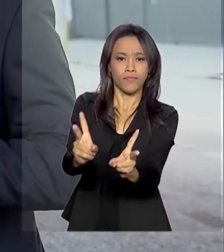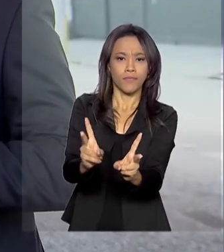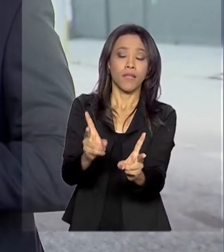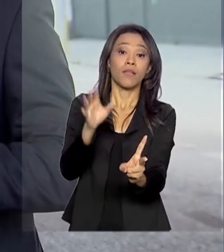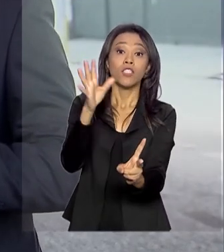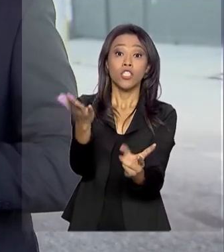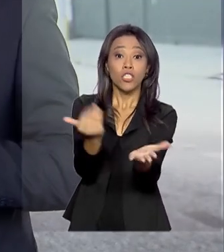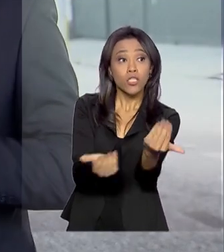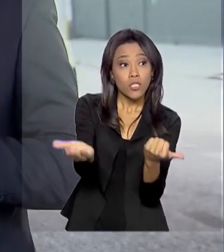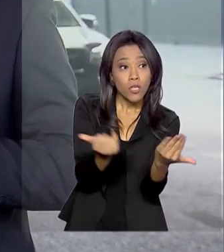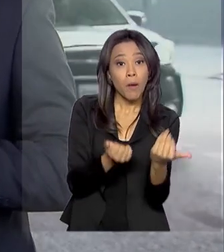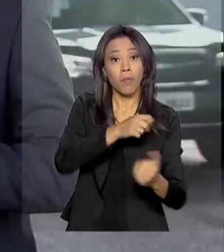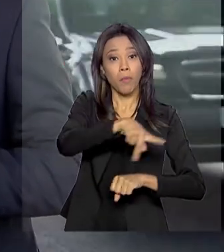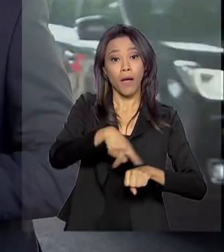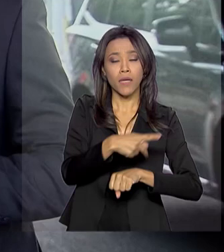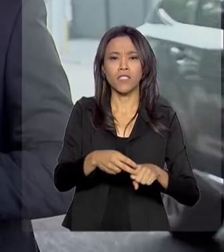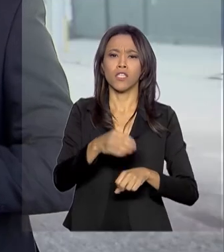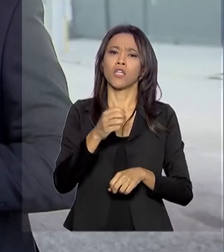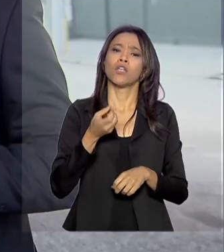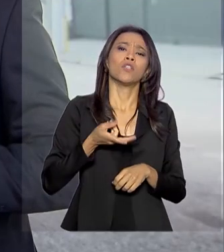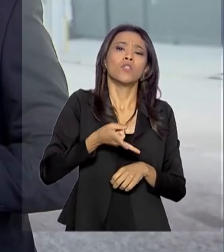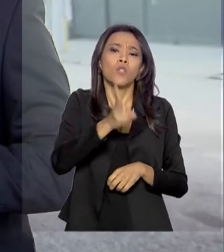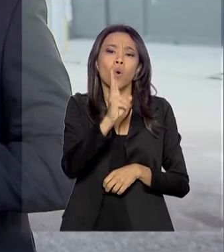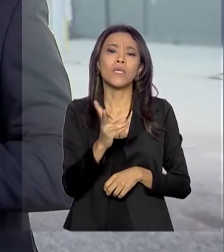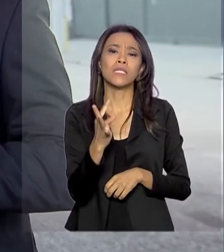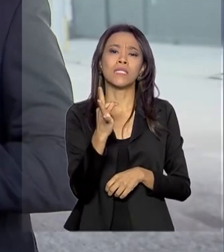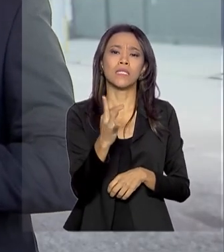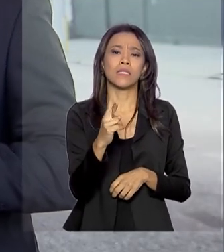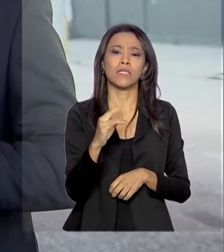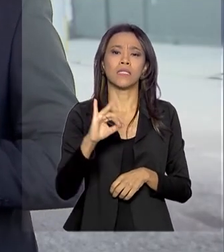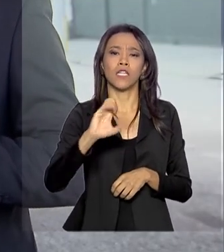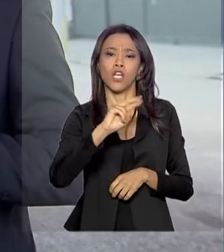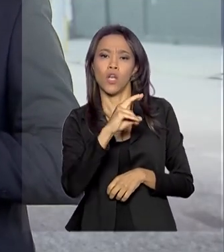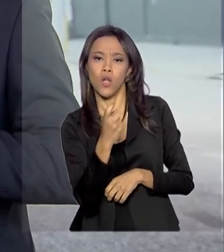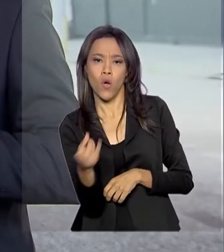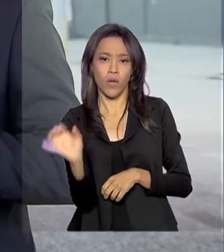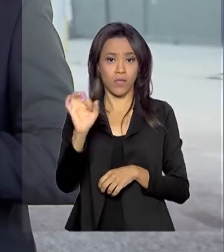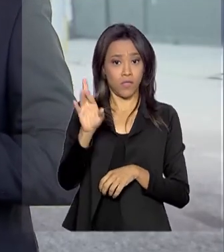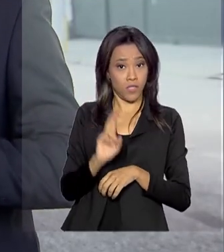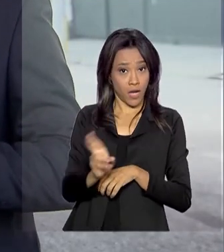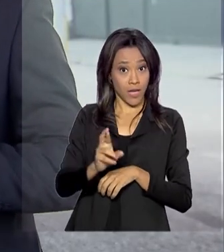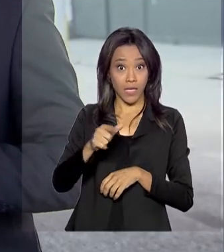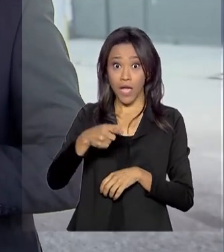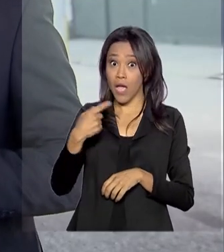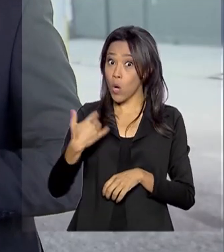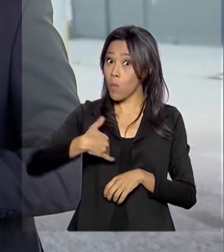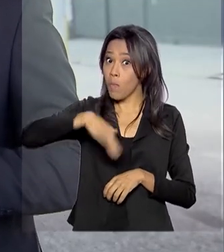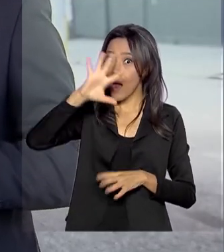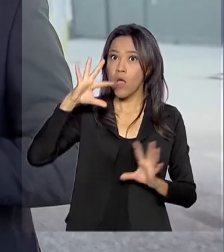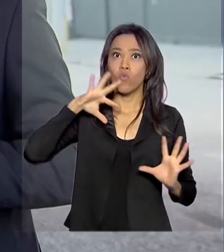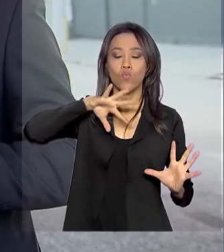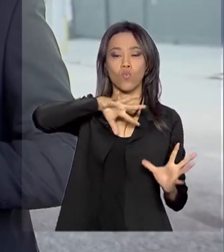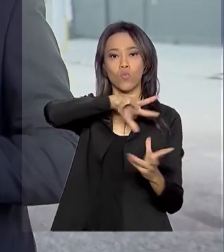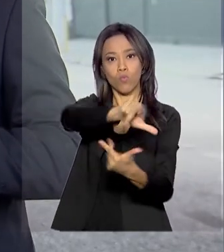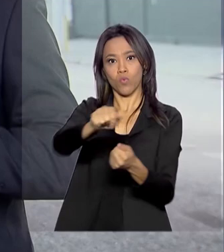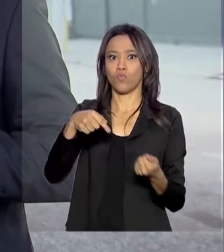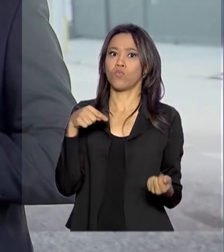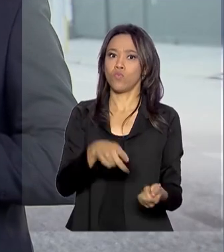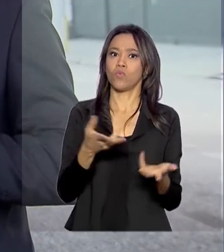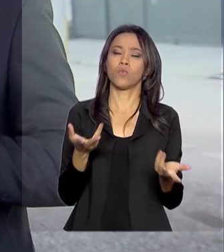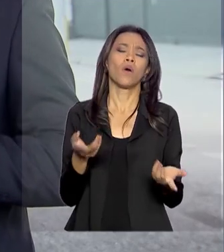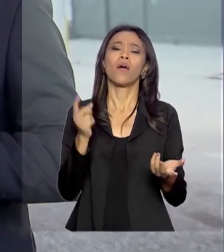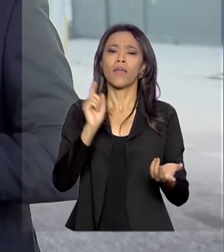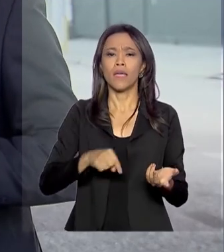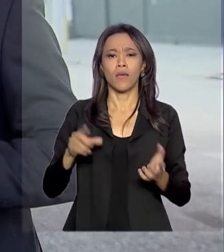investimentos da ordem de 2 trilhões de reais. É o maior programa de privatizações do mundo, considerado fundamental pela